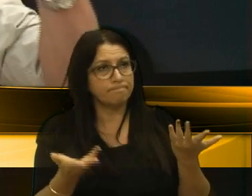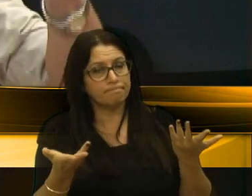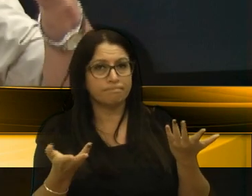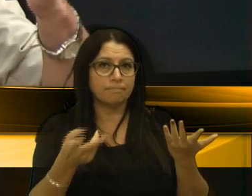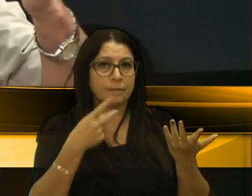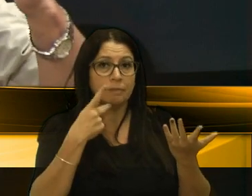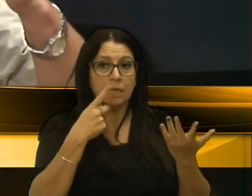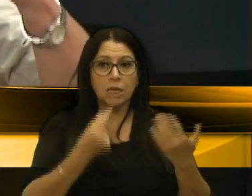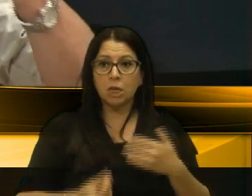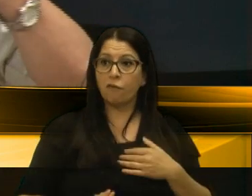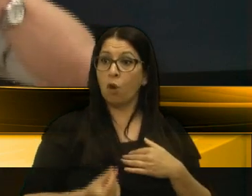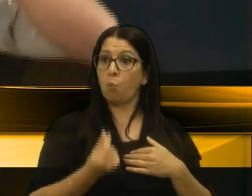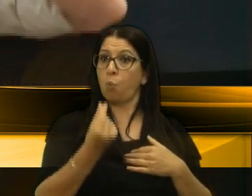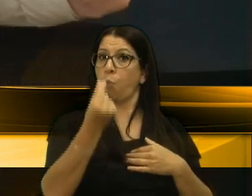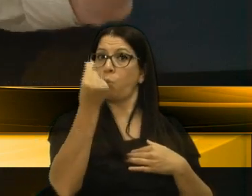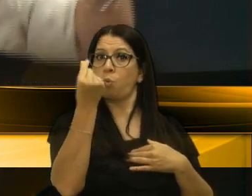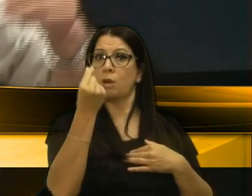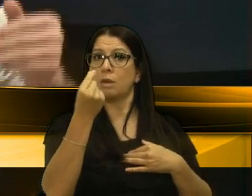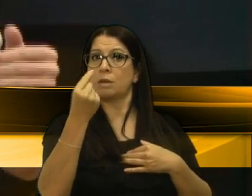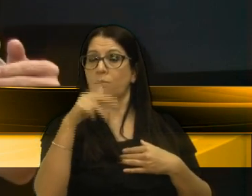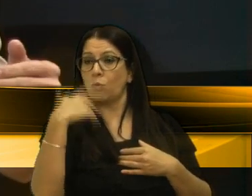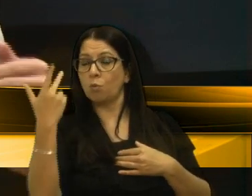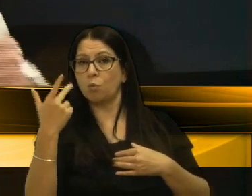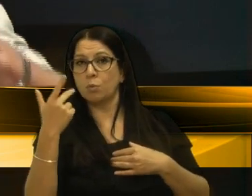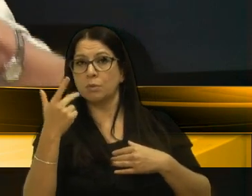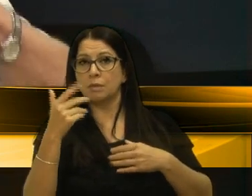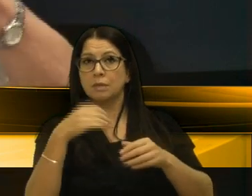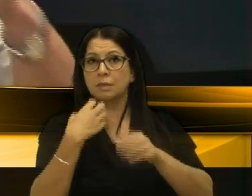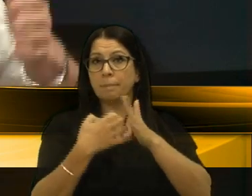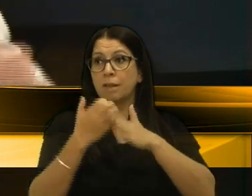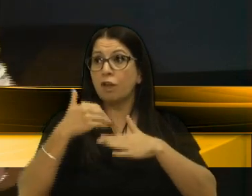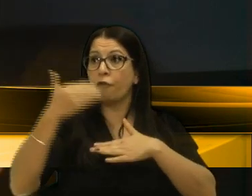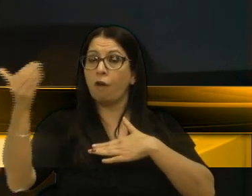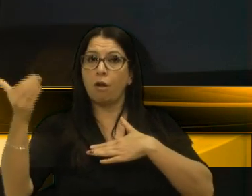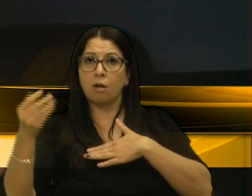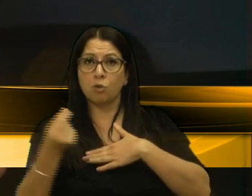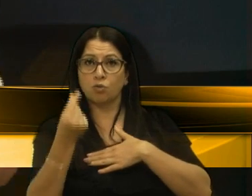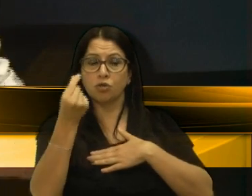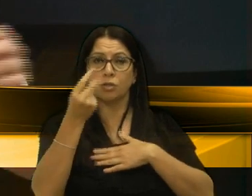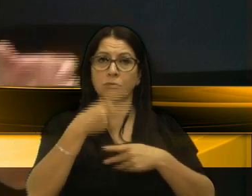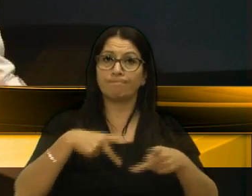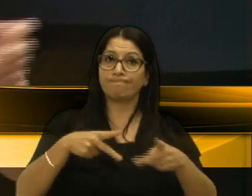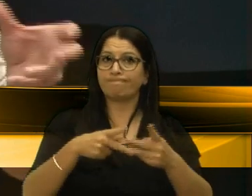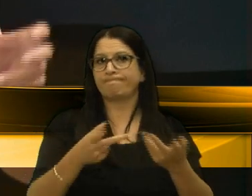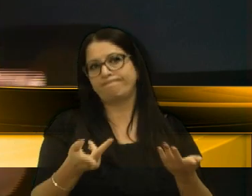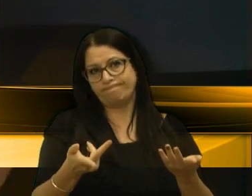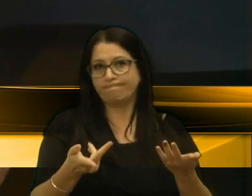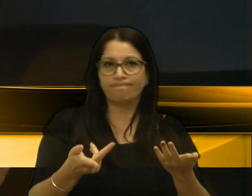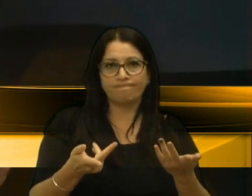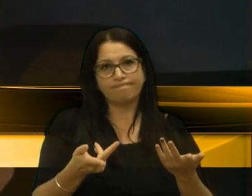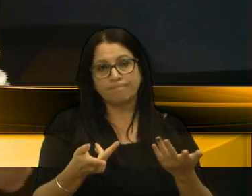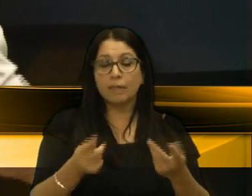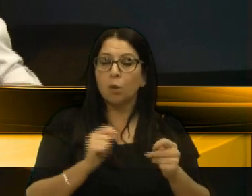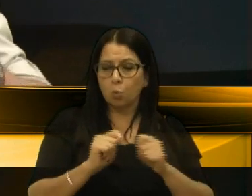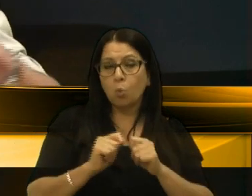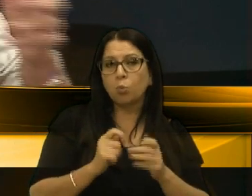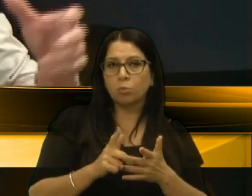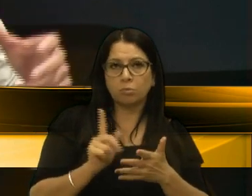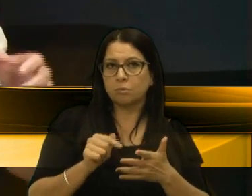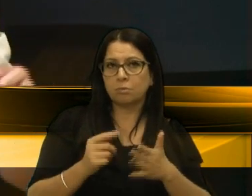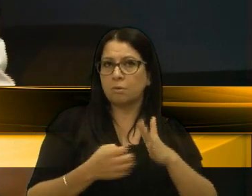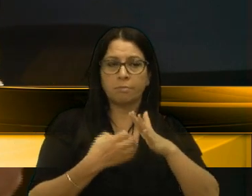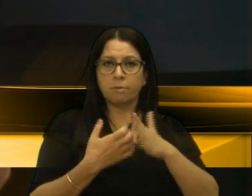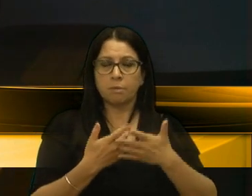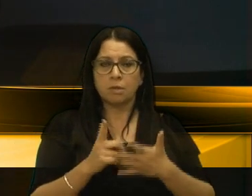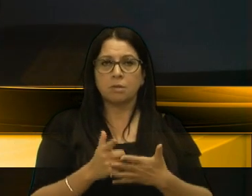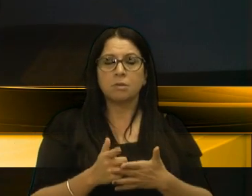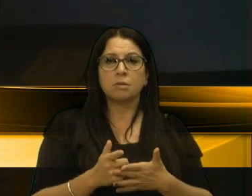enriquecer e formar outras empresas fora, com o dinheiro do povo, também município tem que ter um controle. Não é uma empresa